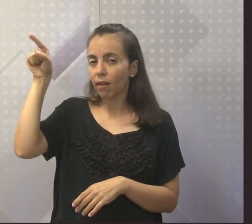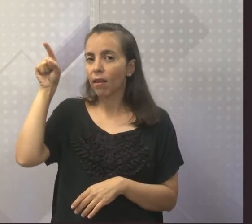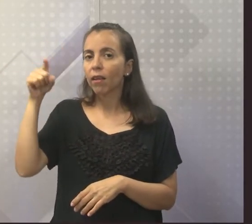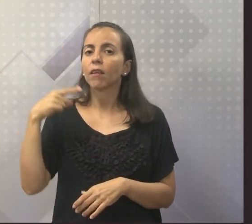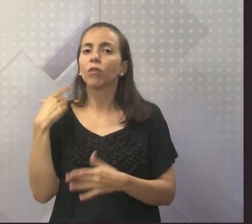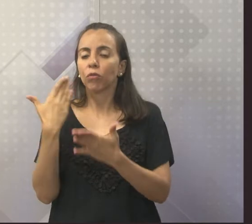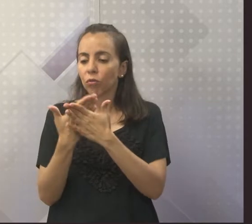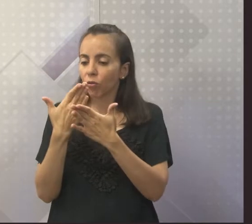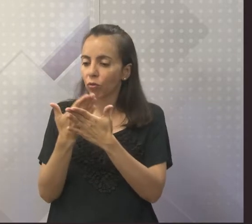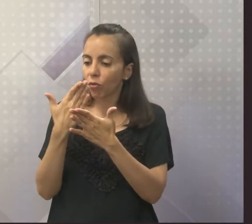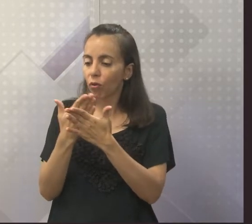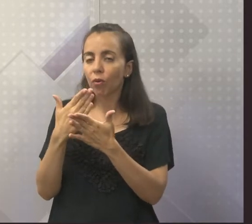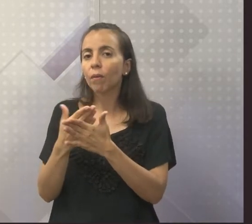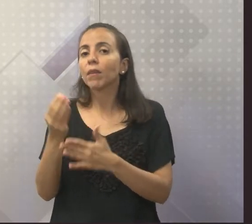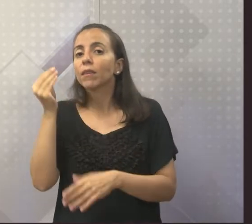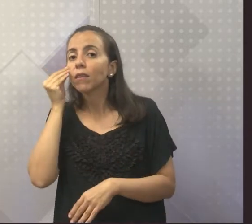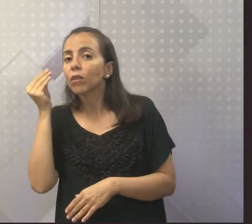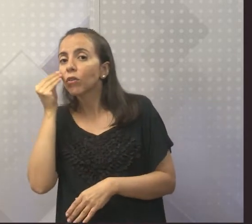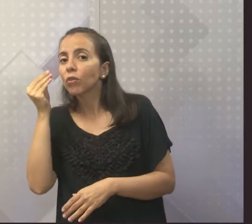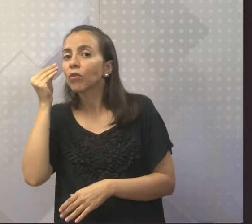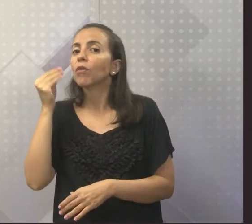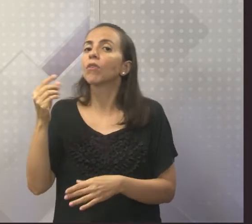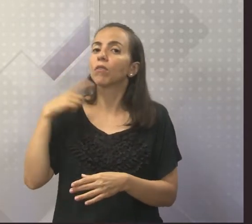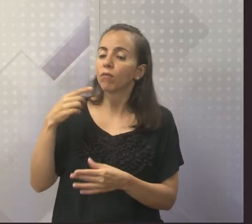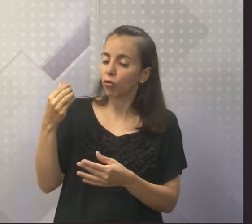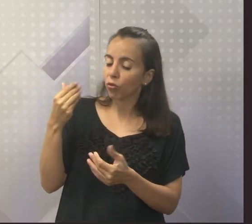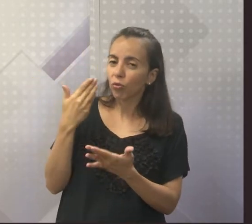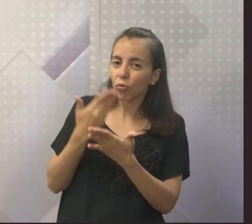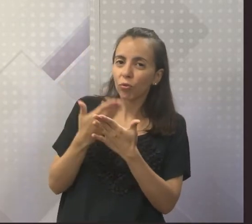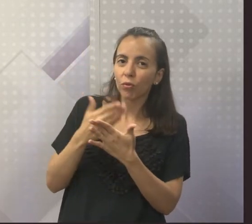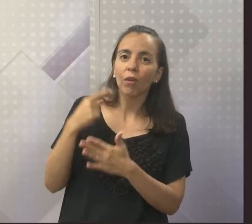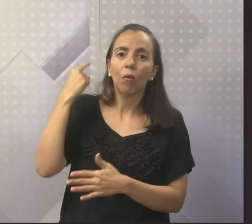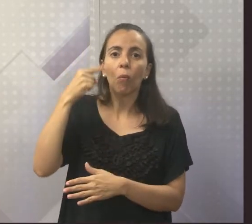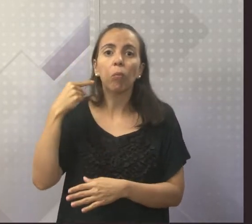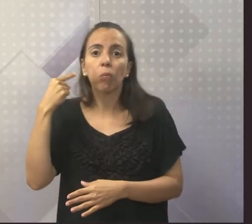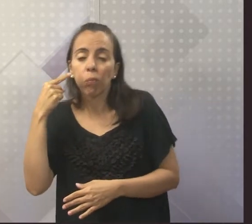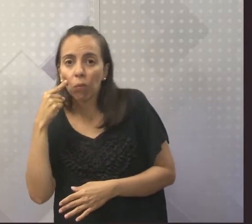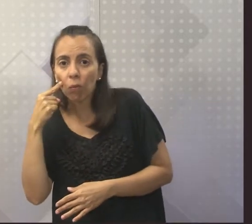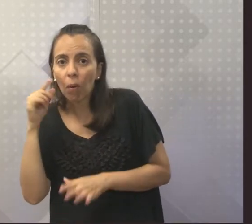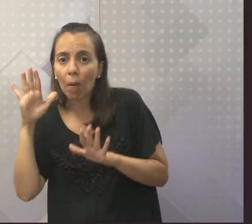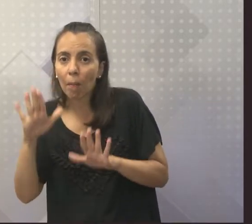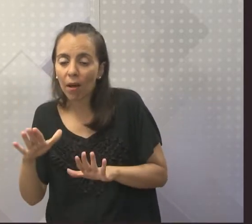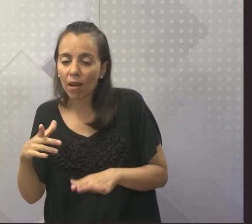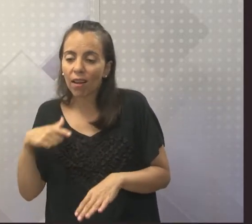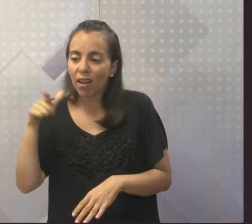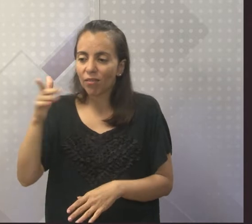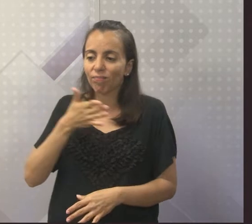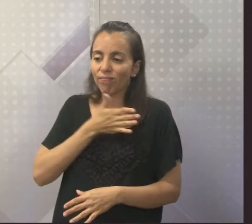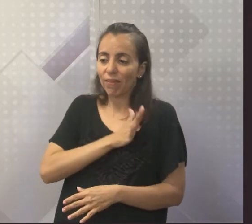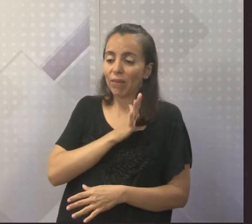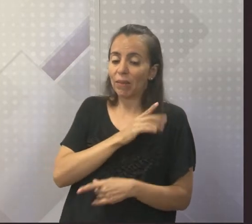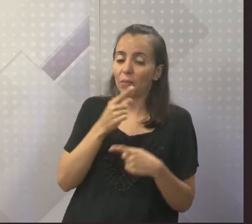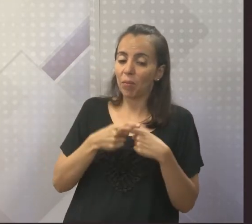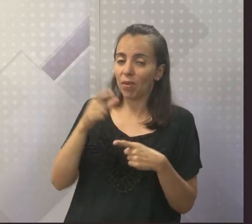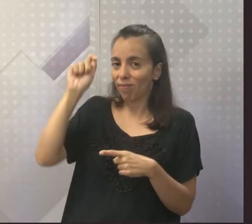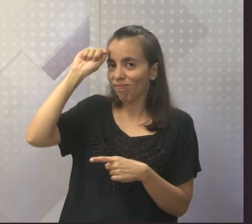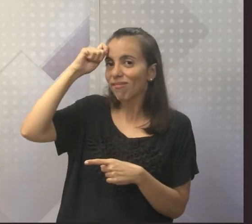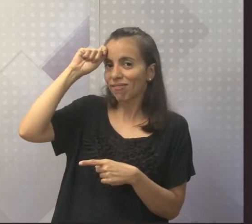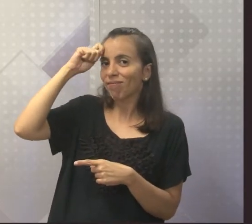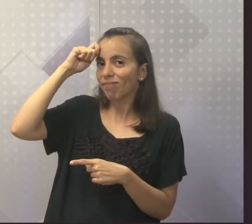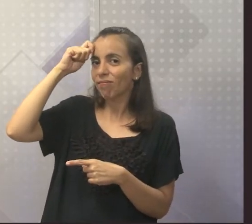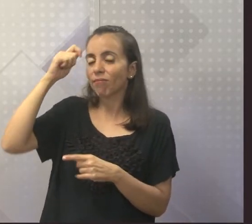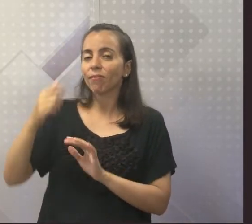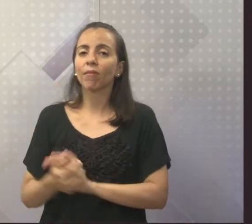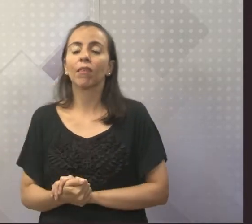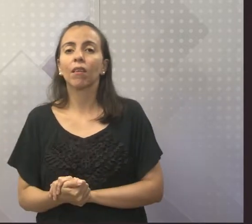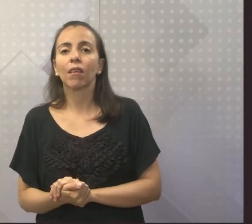Francisco. Mas a elite escravocrata, que naquela época tinha ainda preconceito, né? E como tinha da época,